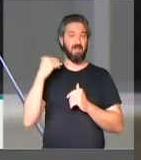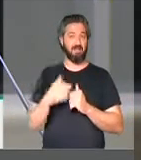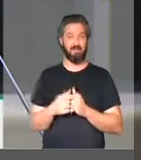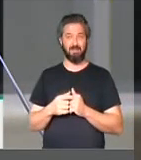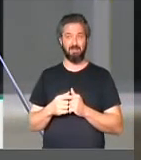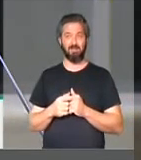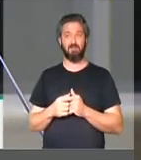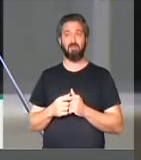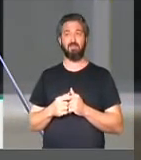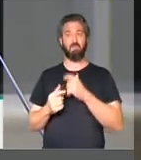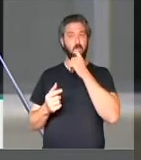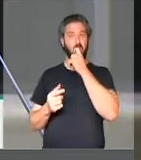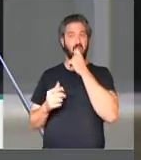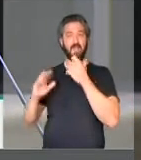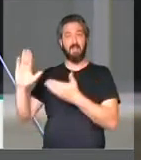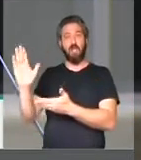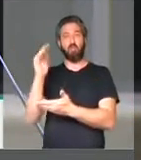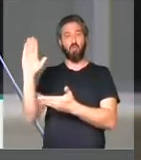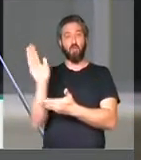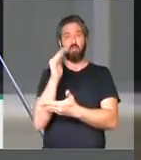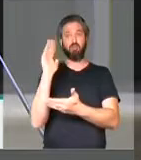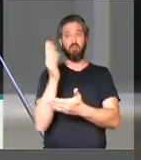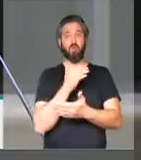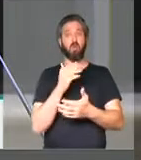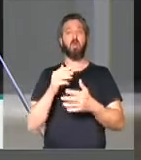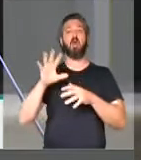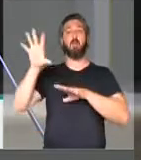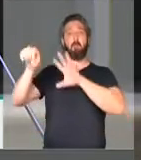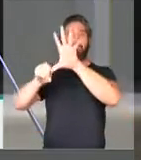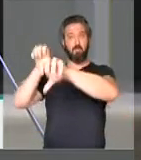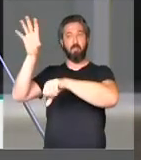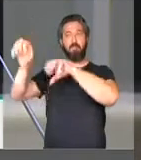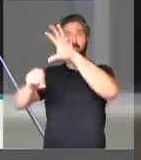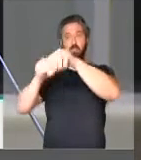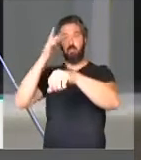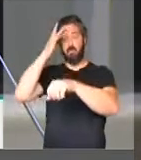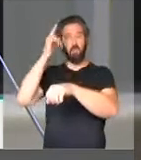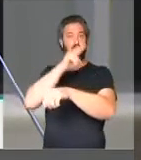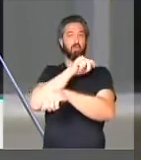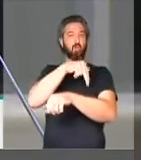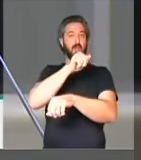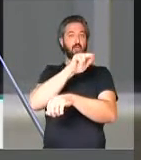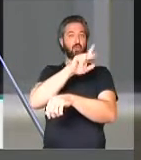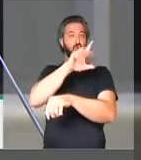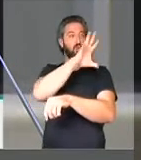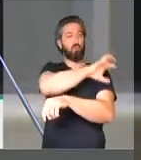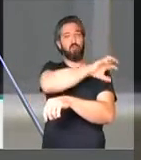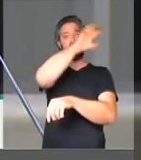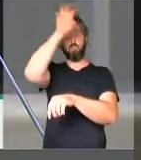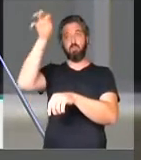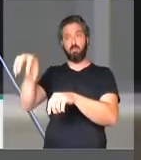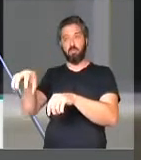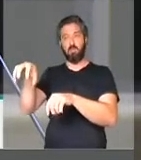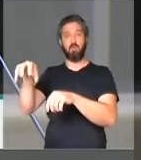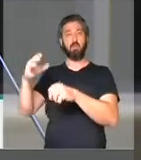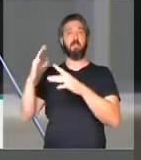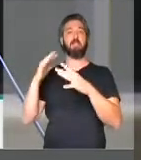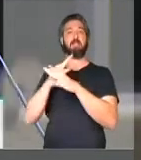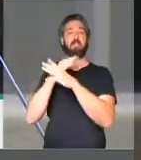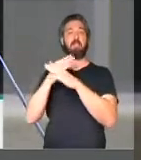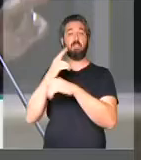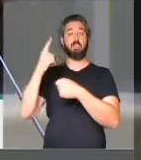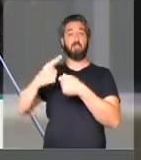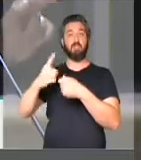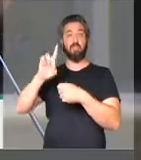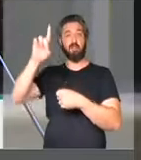Houve remoções nas favelas e pegaram gente que estava lá na Zona Sul e trouxeram para a cidade de Deus.